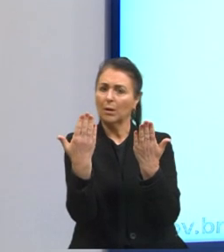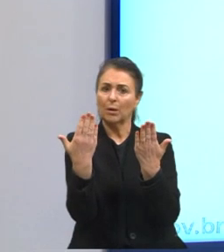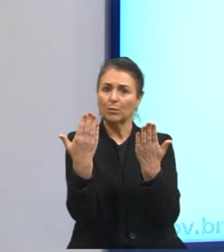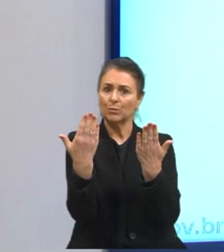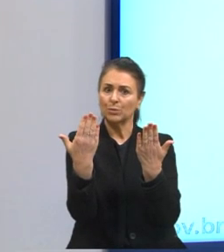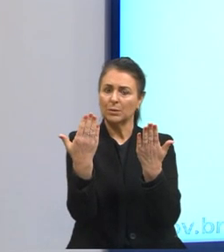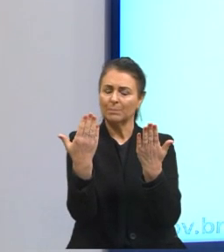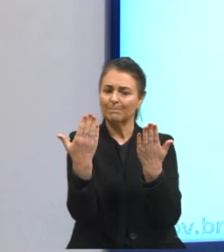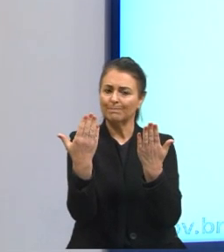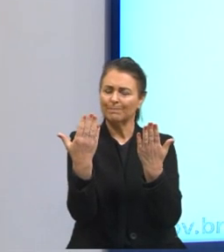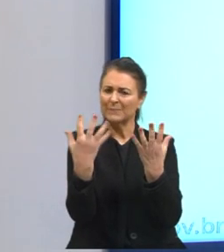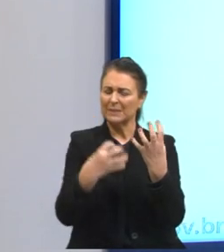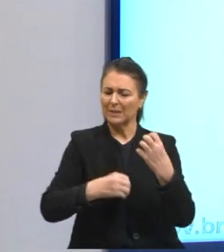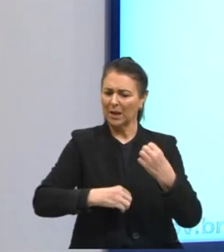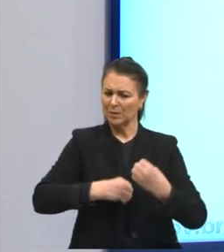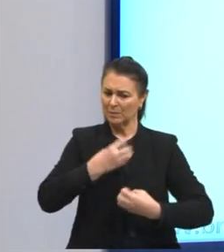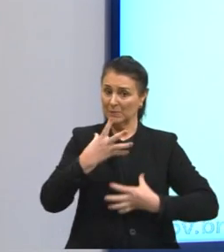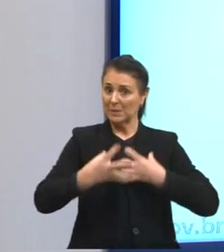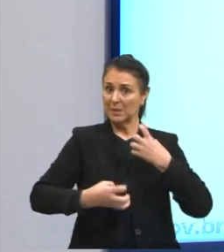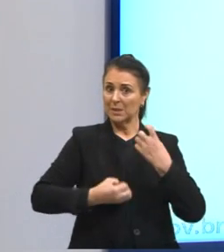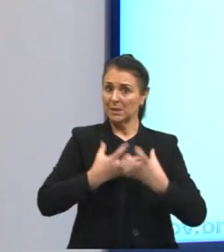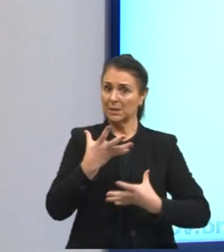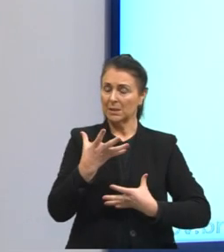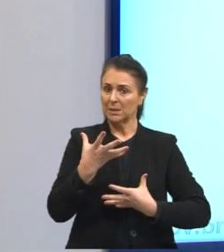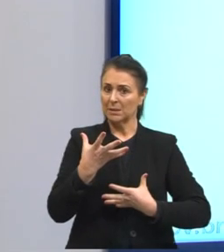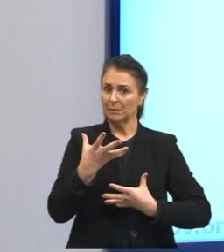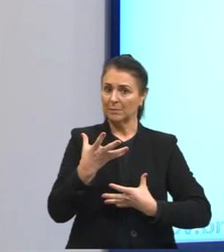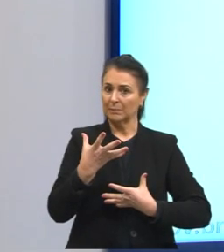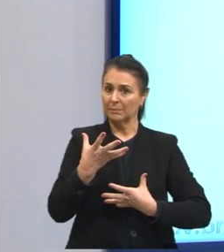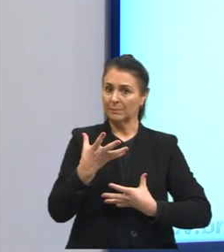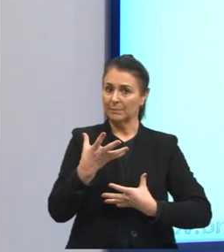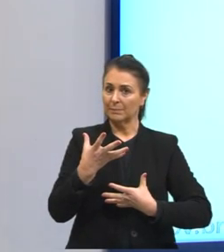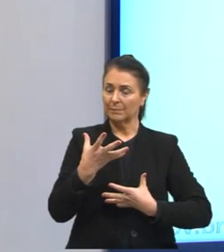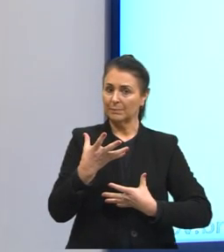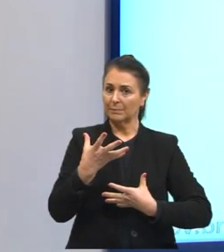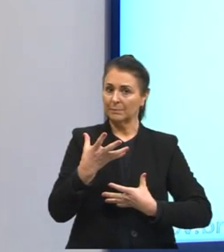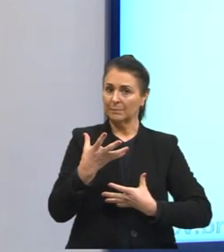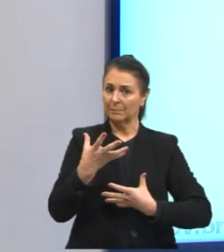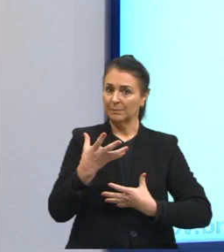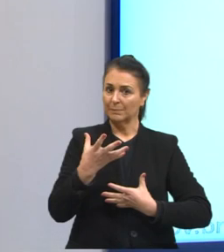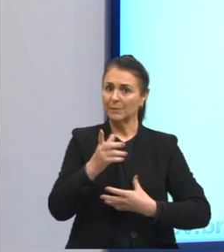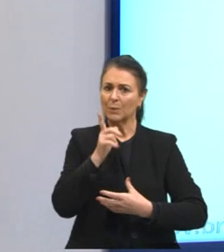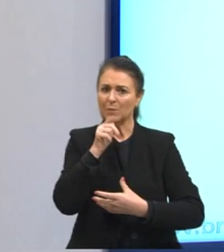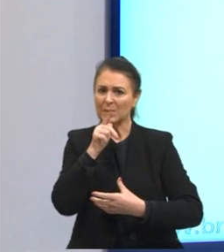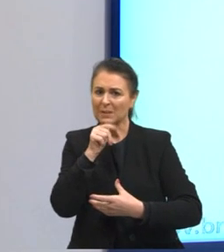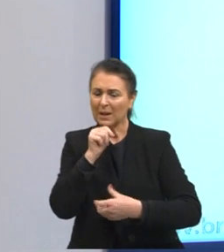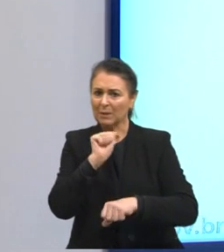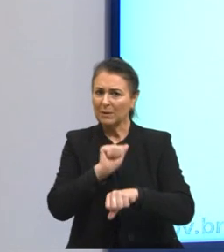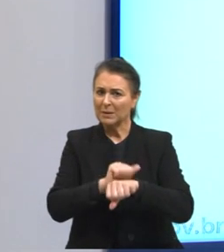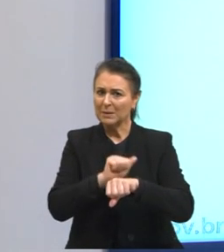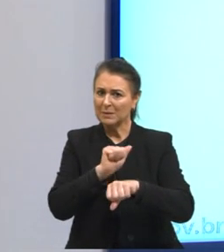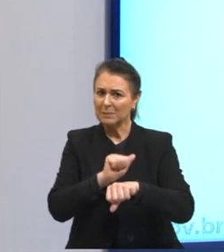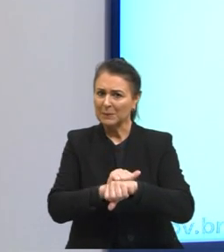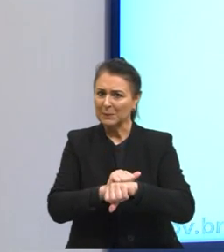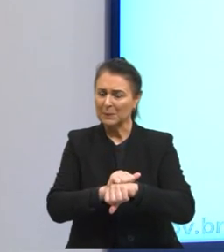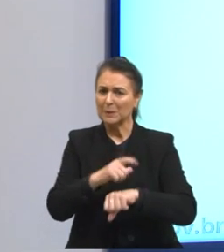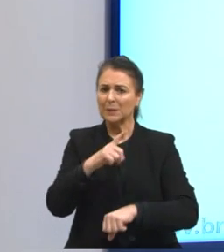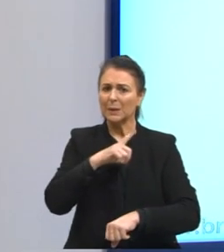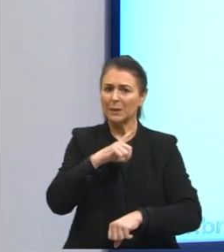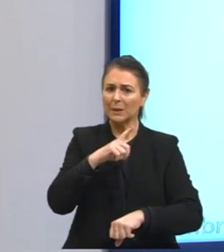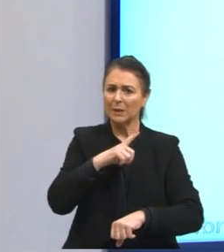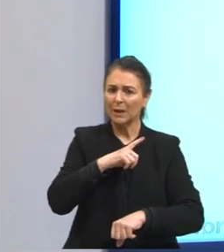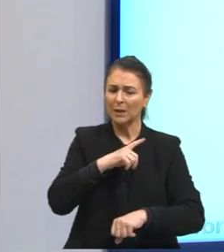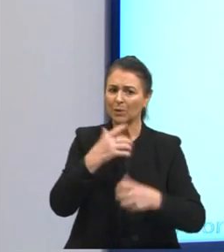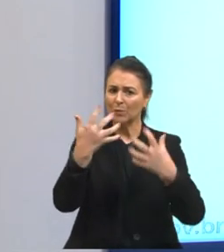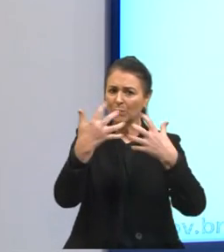expressão como las águas ou na piedra tem a função de. Então,